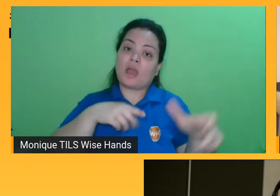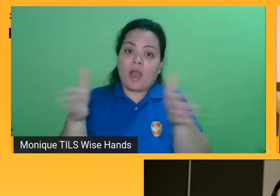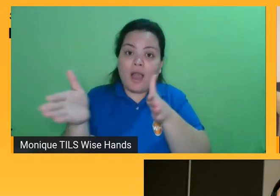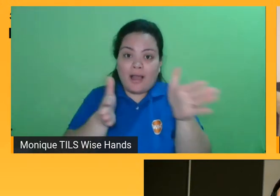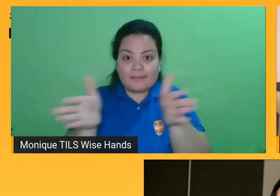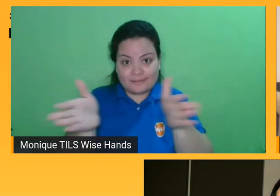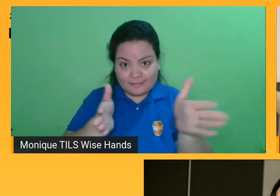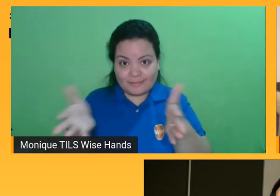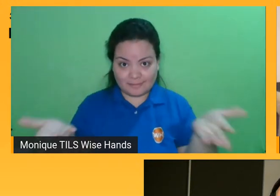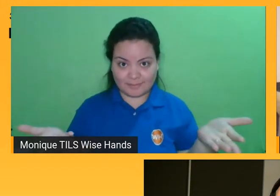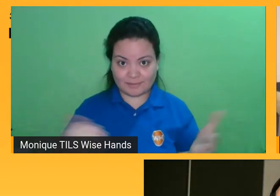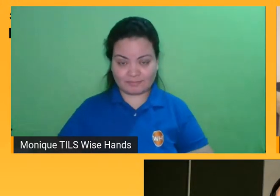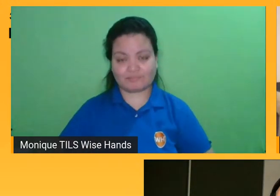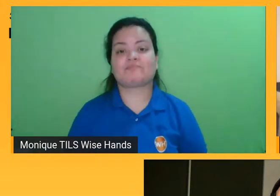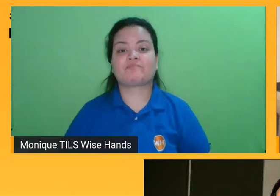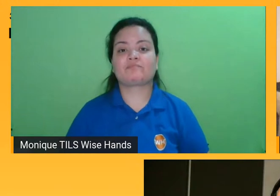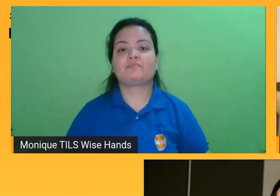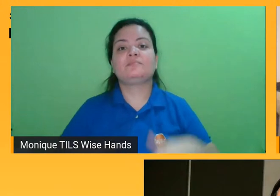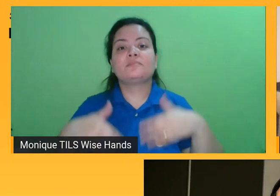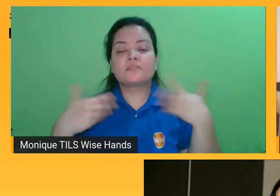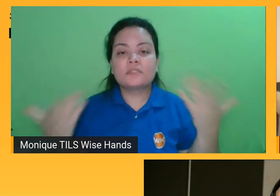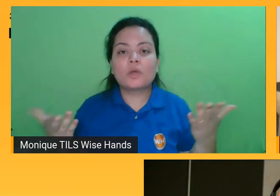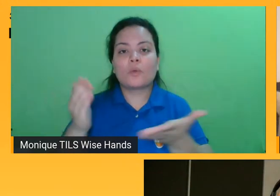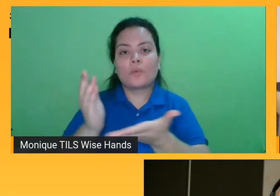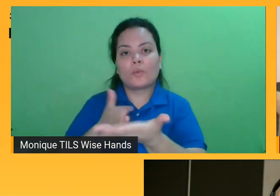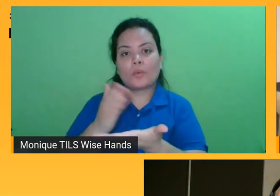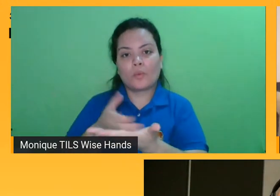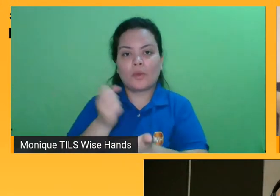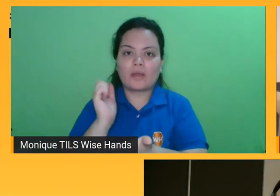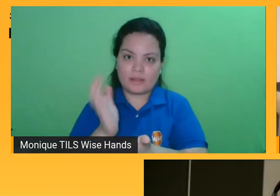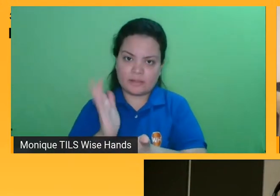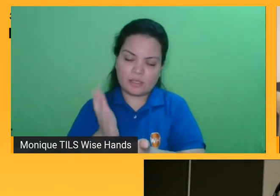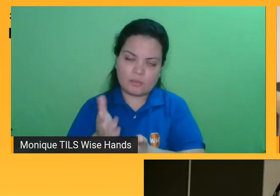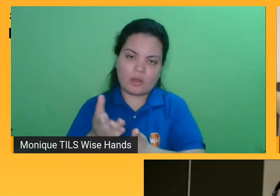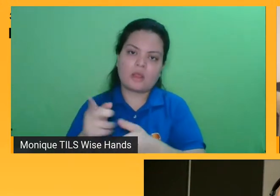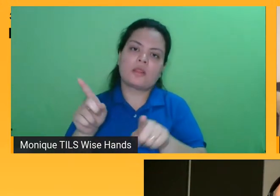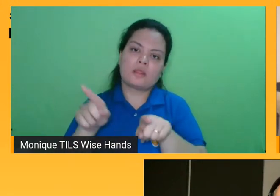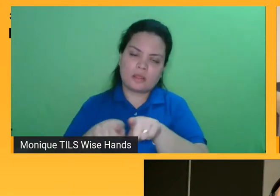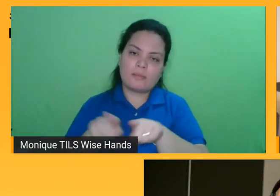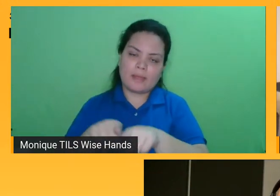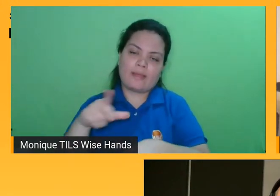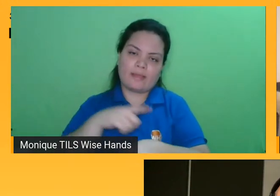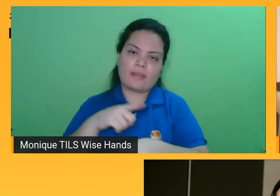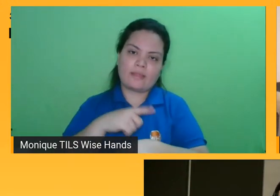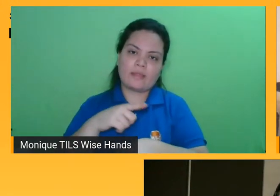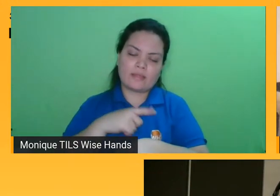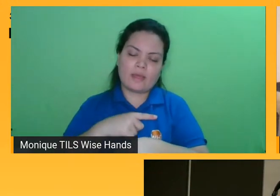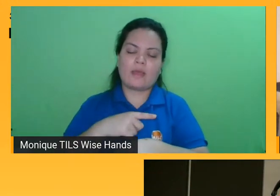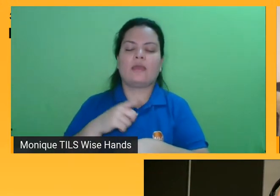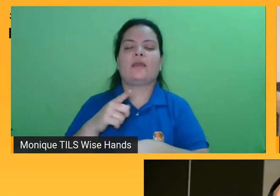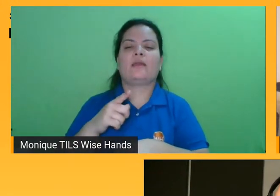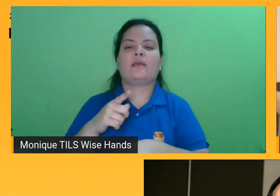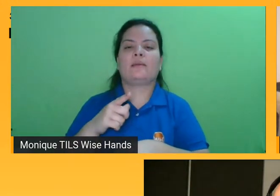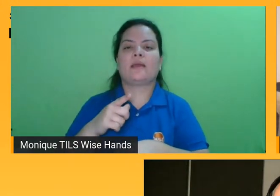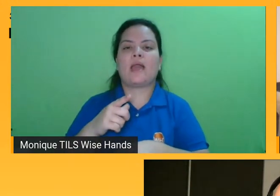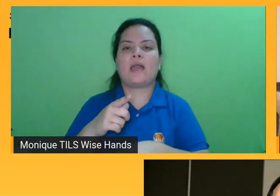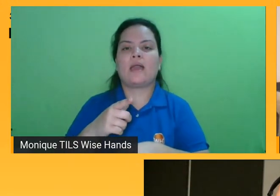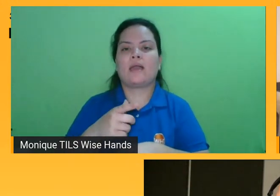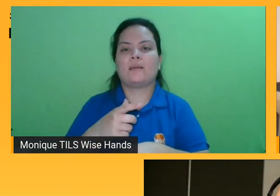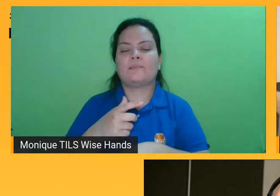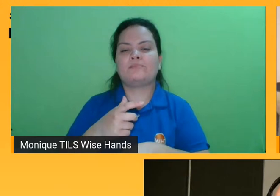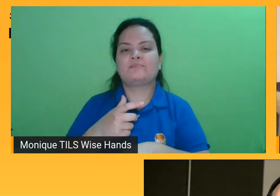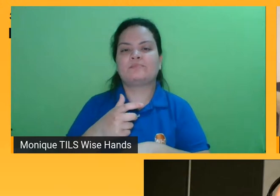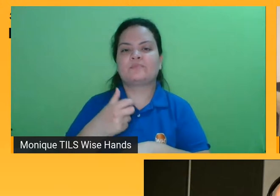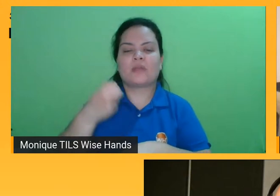aí a questão do cego também por conta do áudio, ele incorpora áudio, ele incorpora